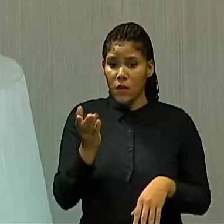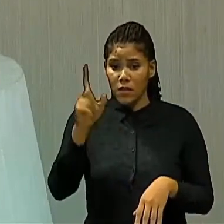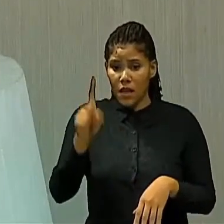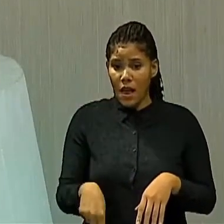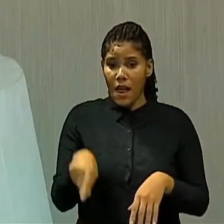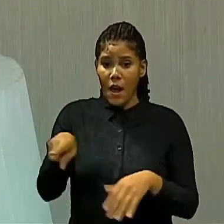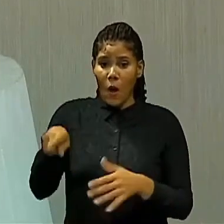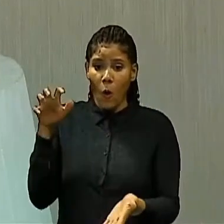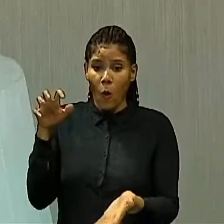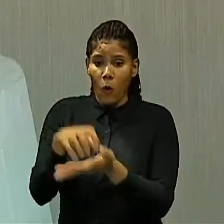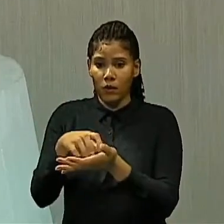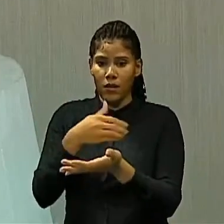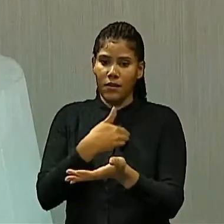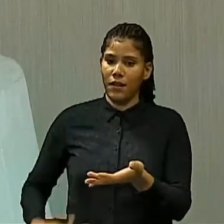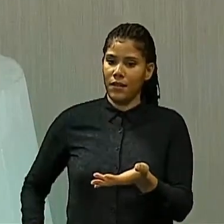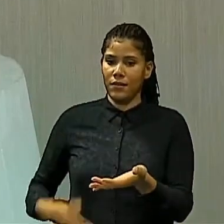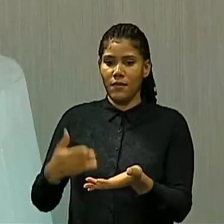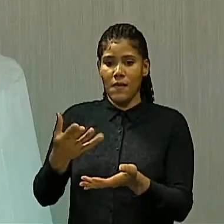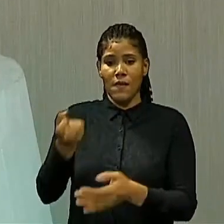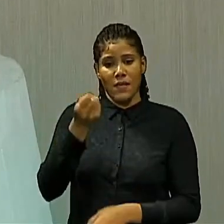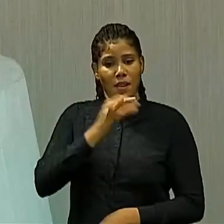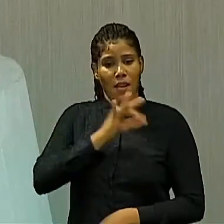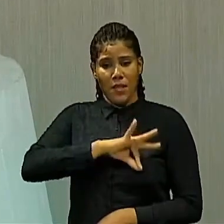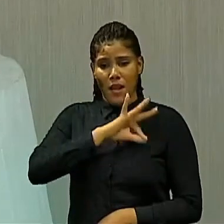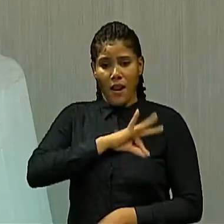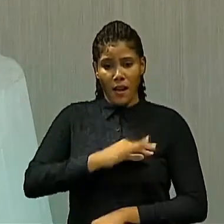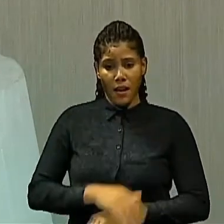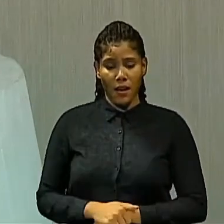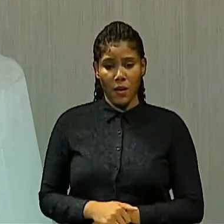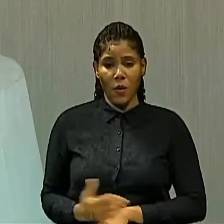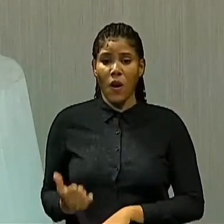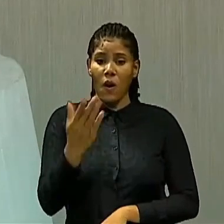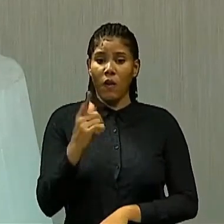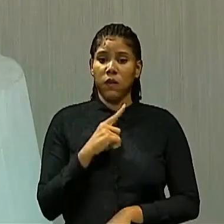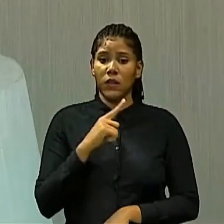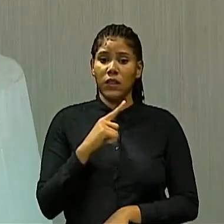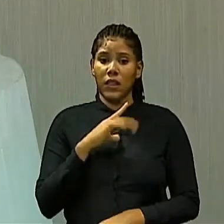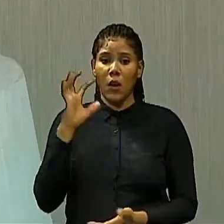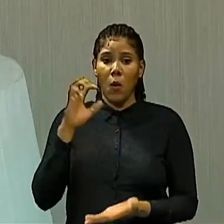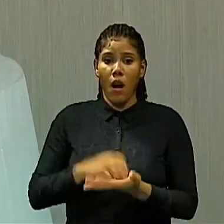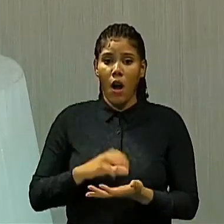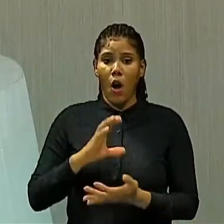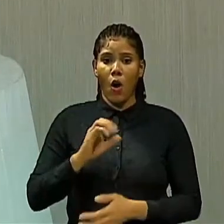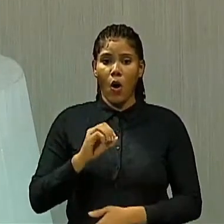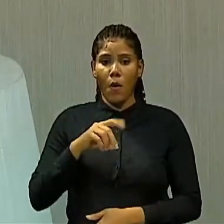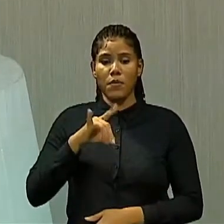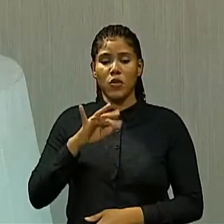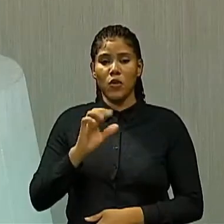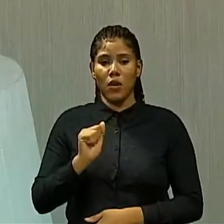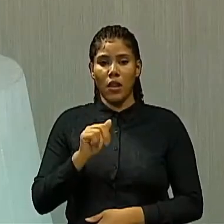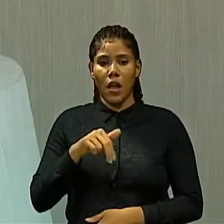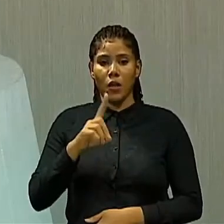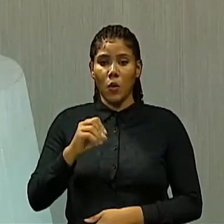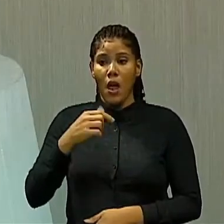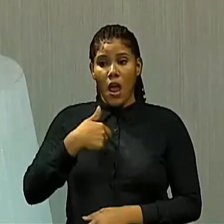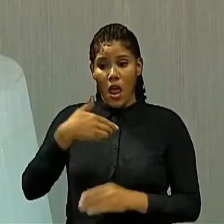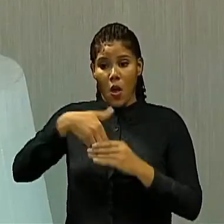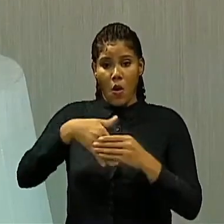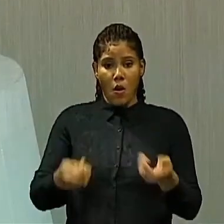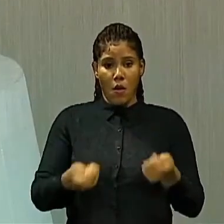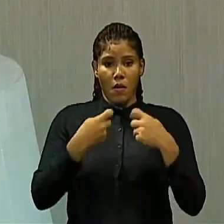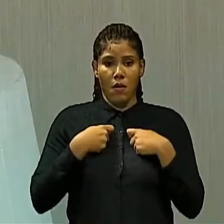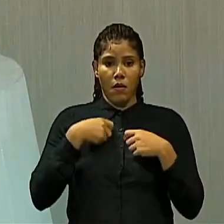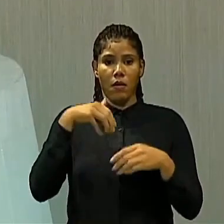contratado pelo governador. Vossa Excelência tem um cargo comissionado. Agora eu fui eleito pelo